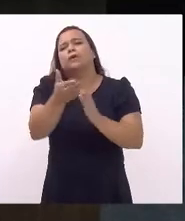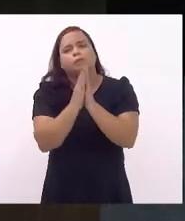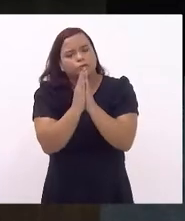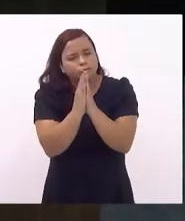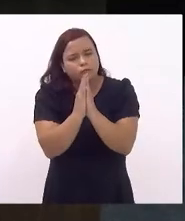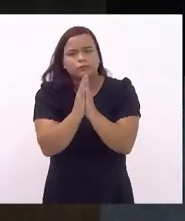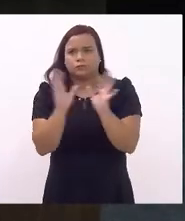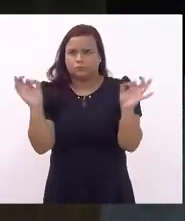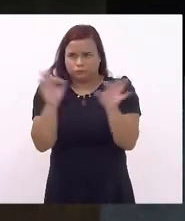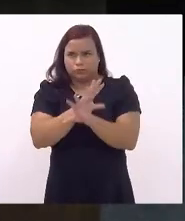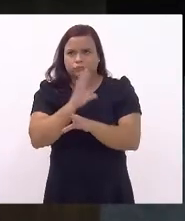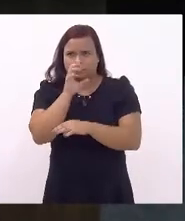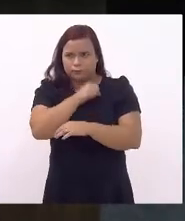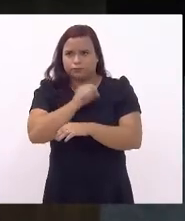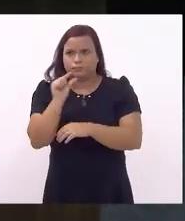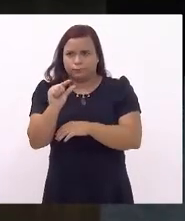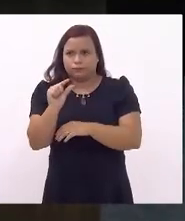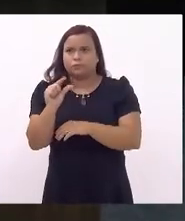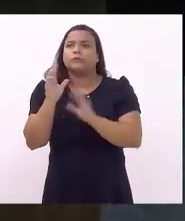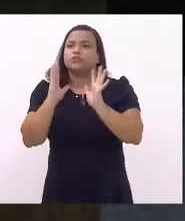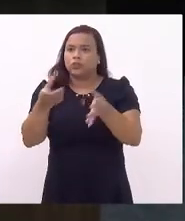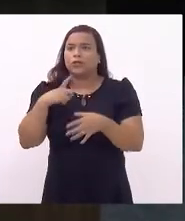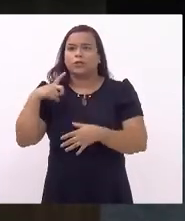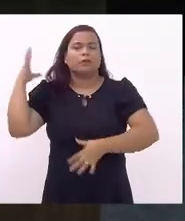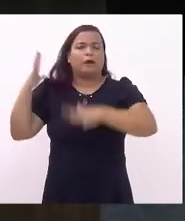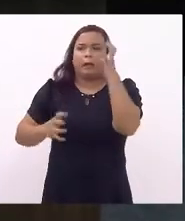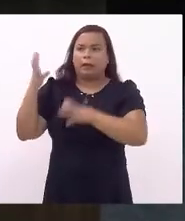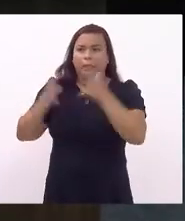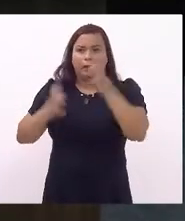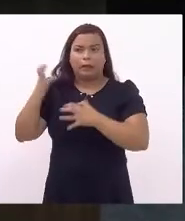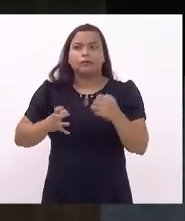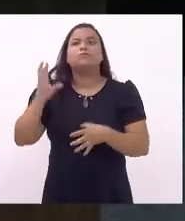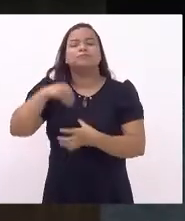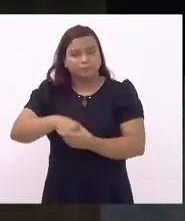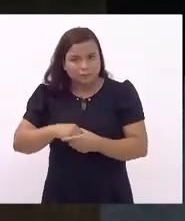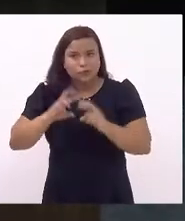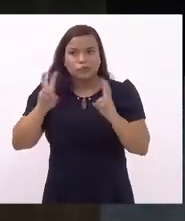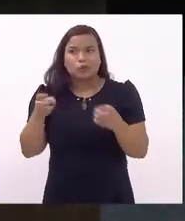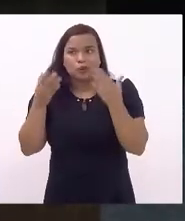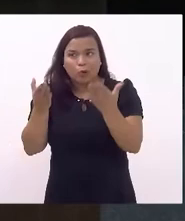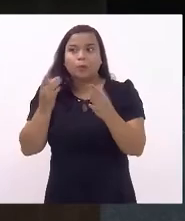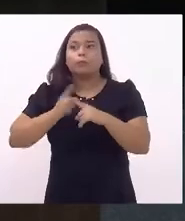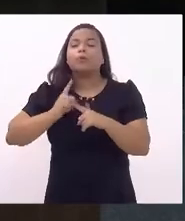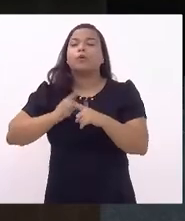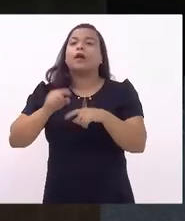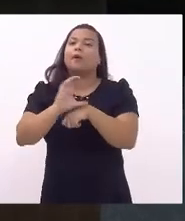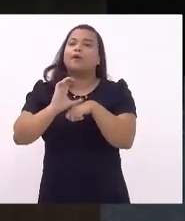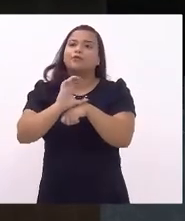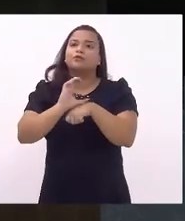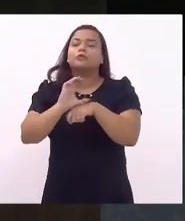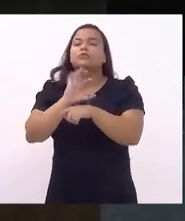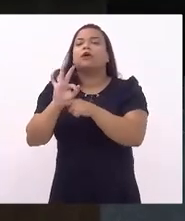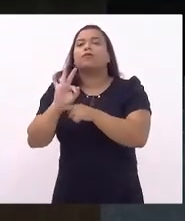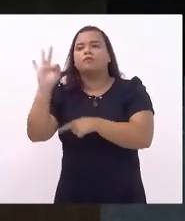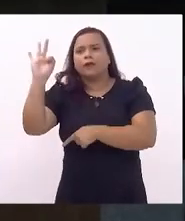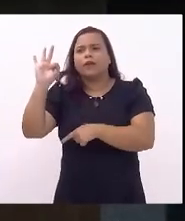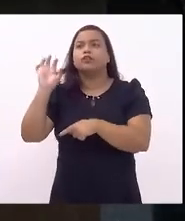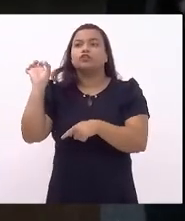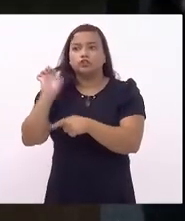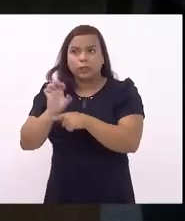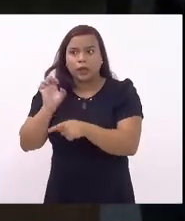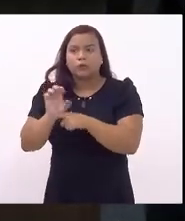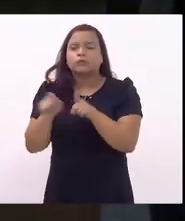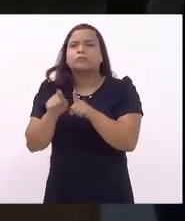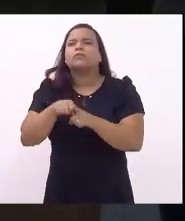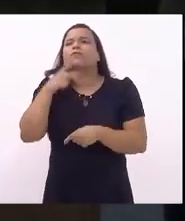concluir. Sim, senhor. Aqui já houve uma briga tremenda sobre esse assunto, porque a nossa Constituição Federal e Estadual diz assim,